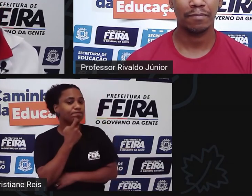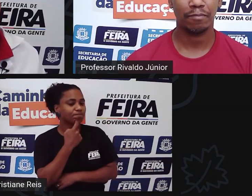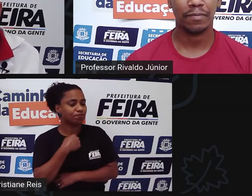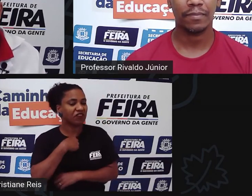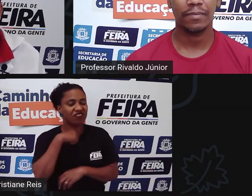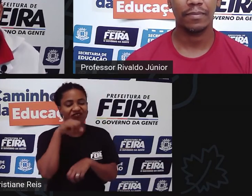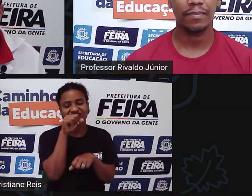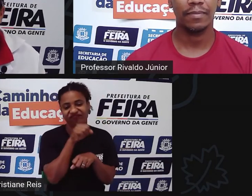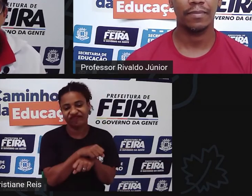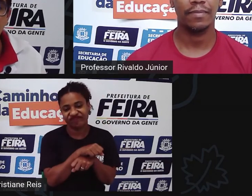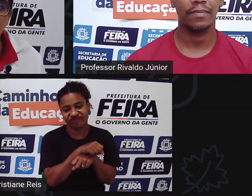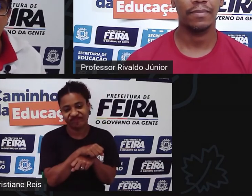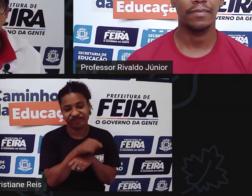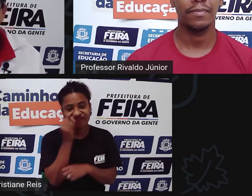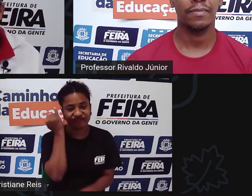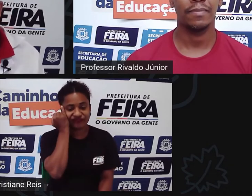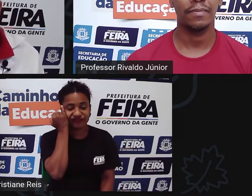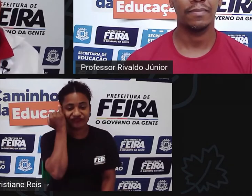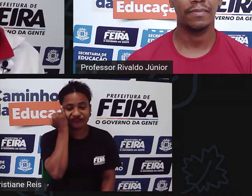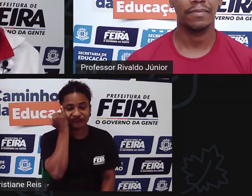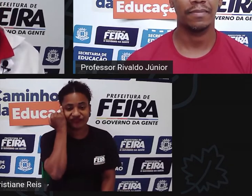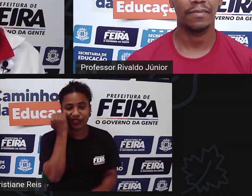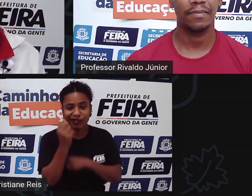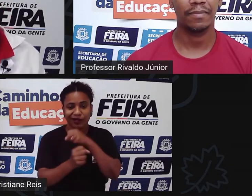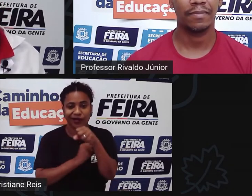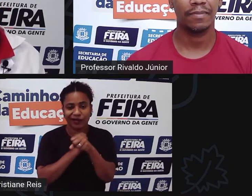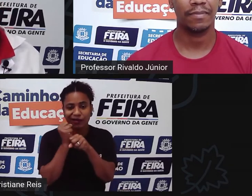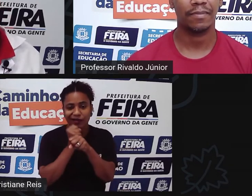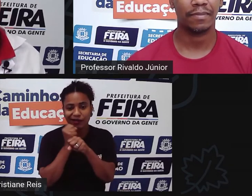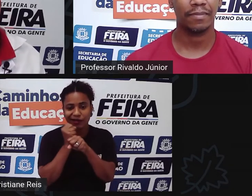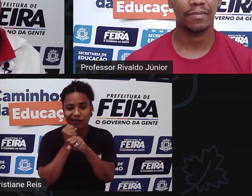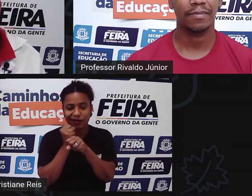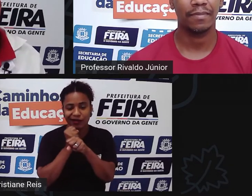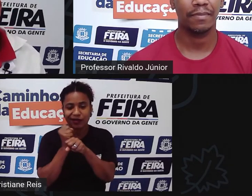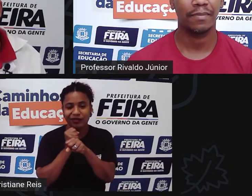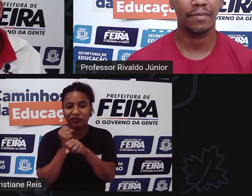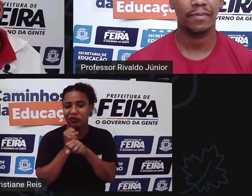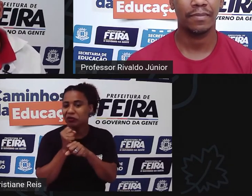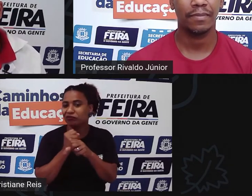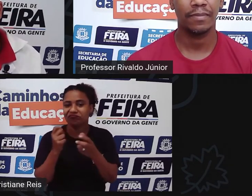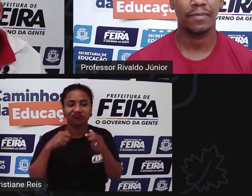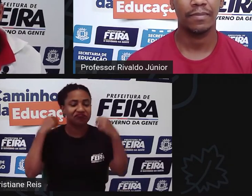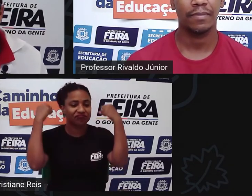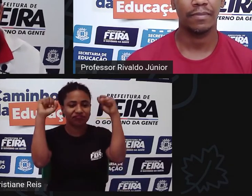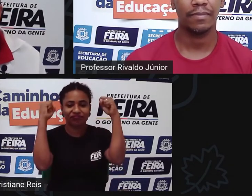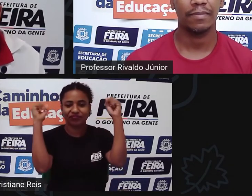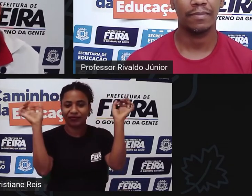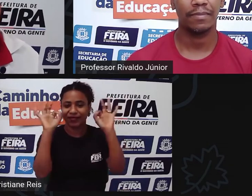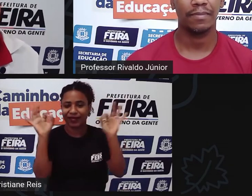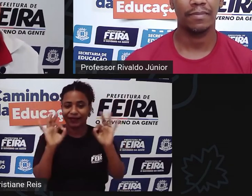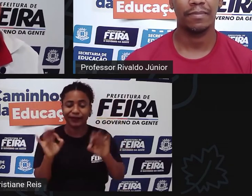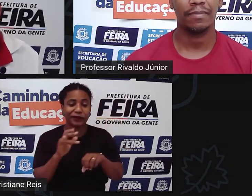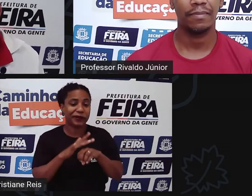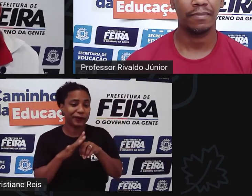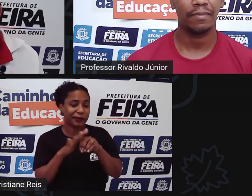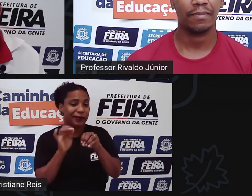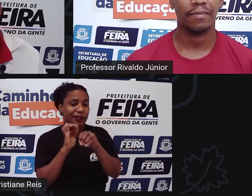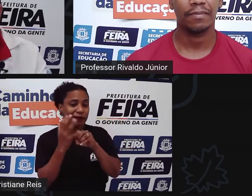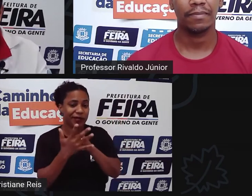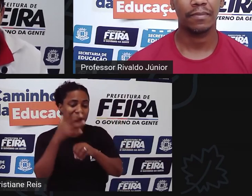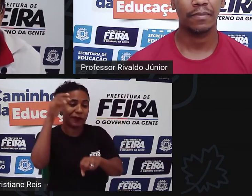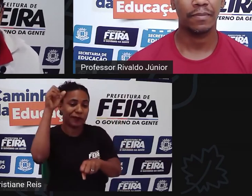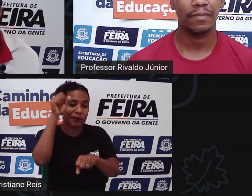não faço nenhum exercício há anos ou então durante a pandemia né parou de fazer exercício físico